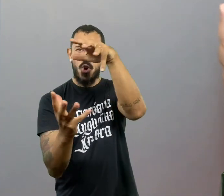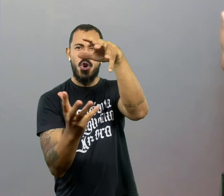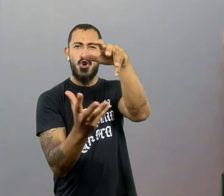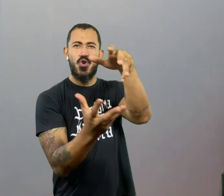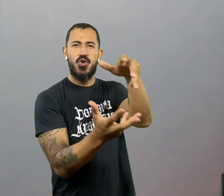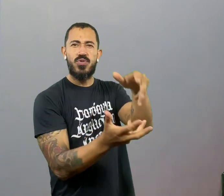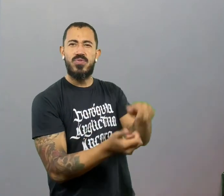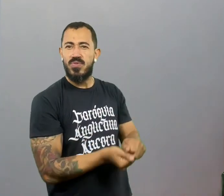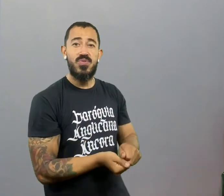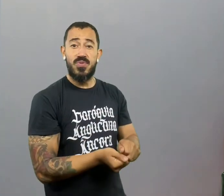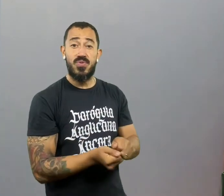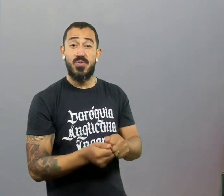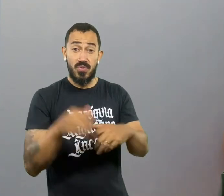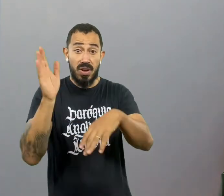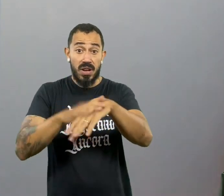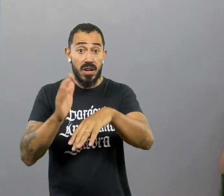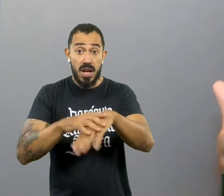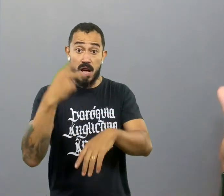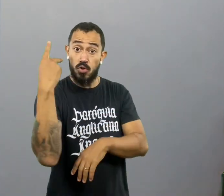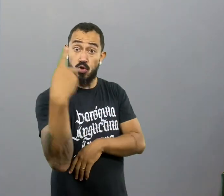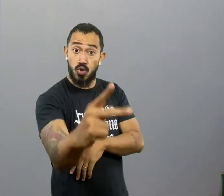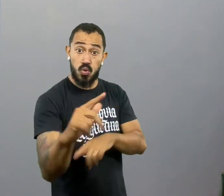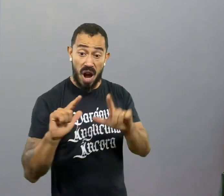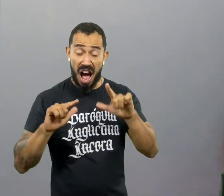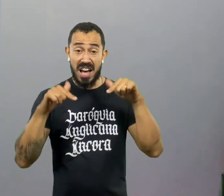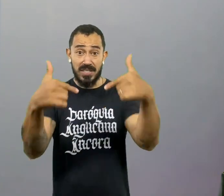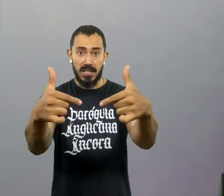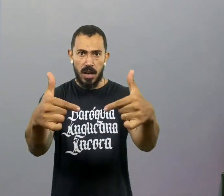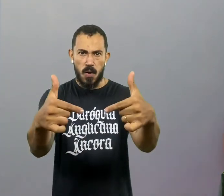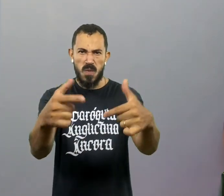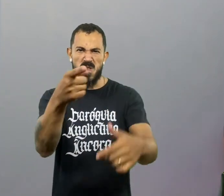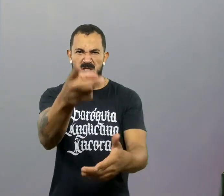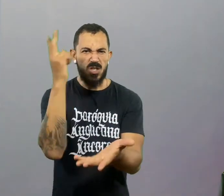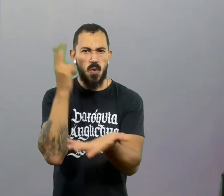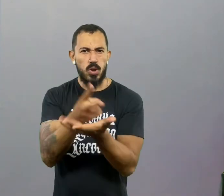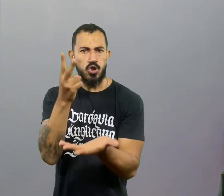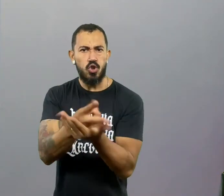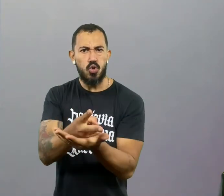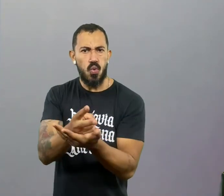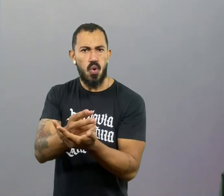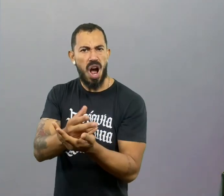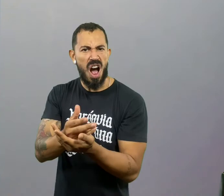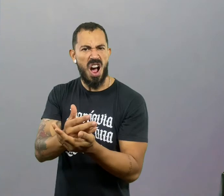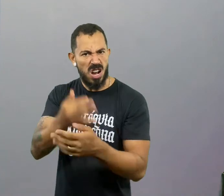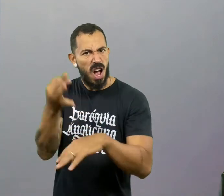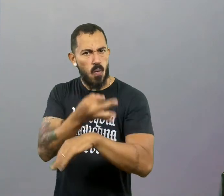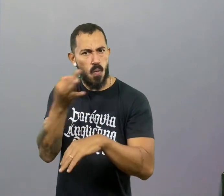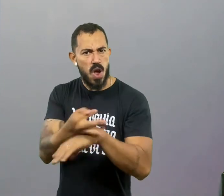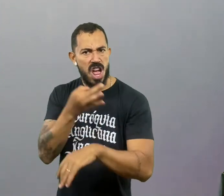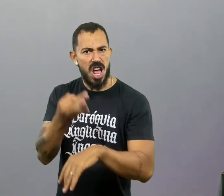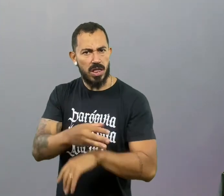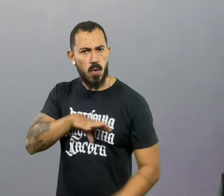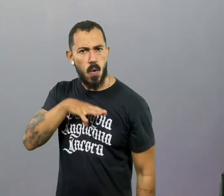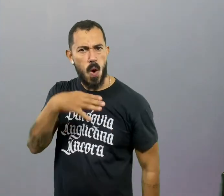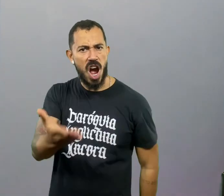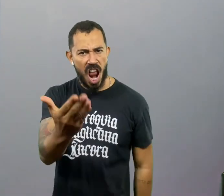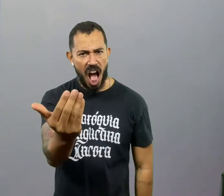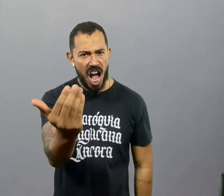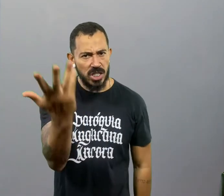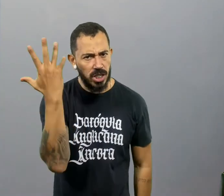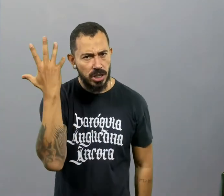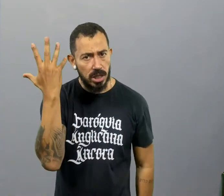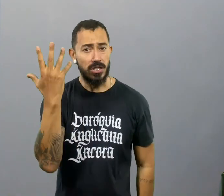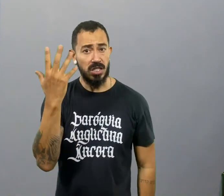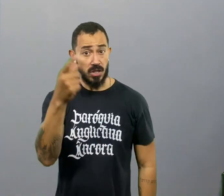construindo através de suas ações também. Então, permaneça, decida. Então, faça isso. Você precisa